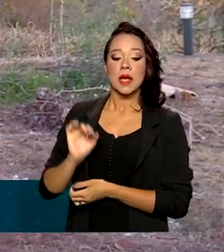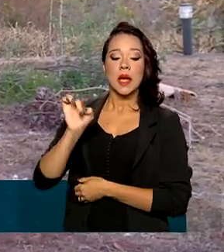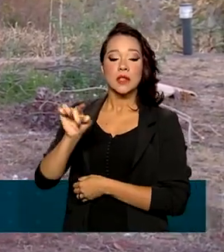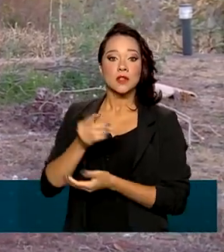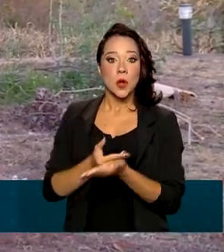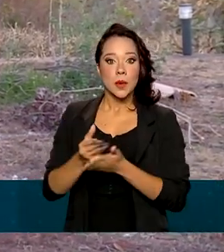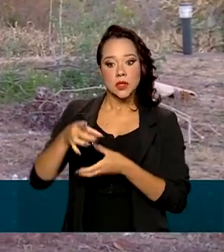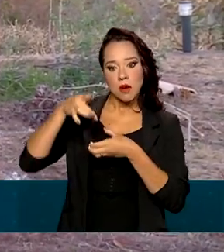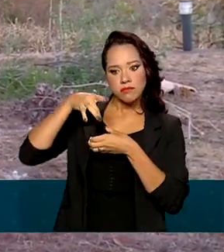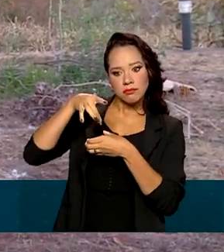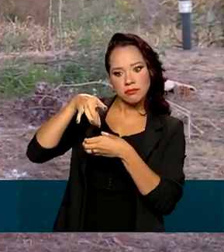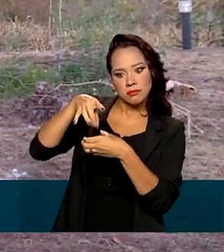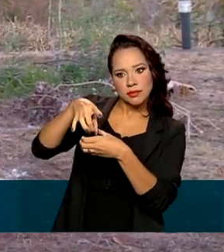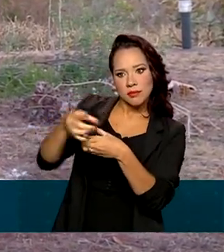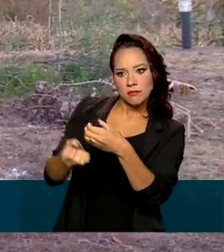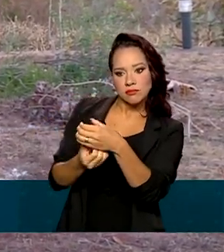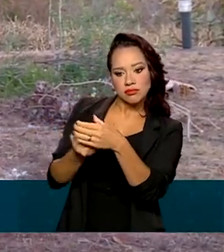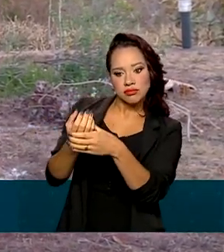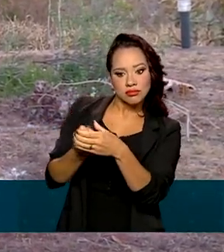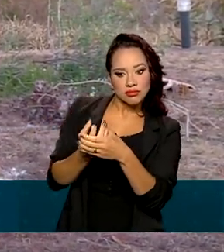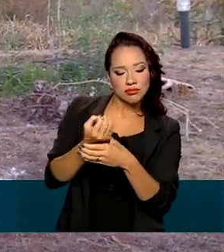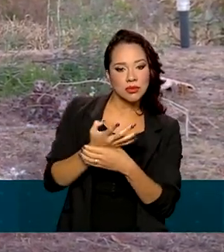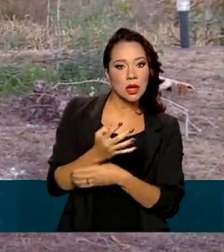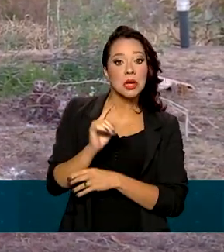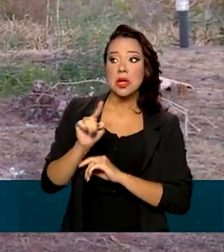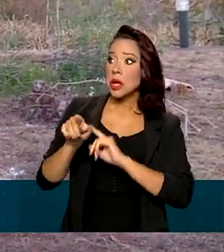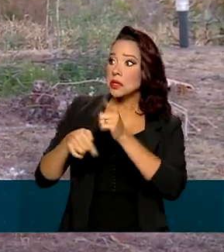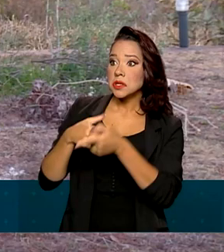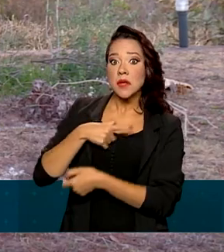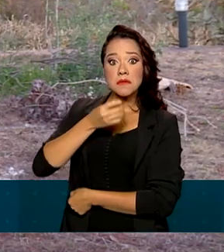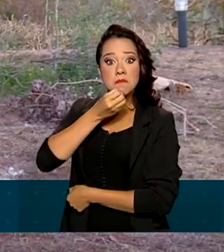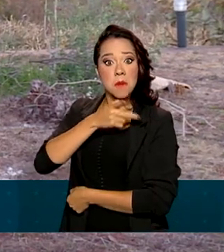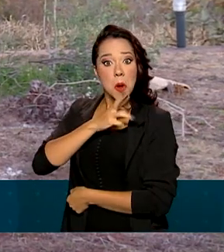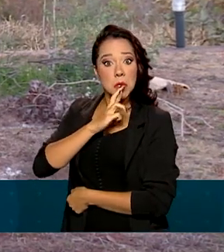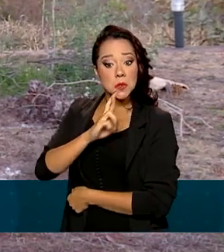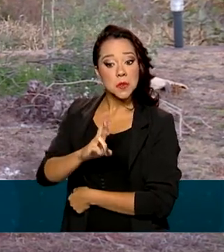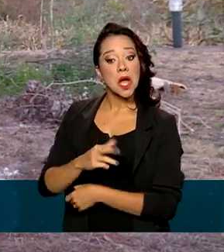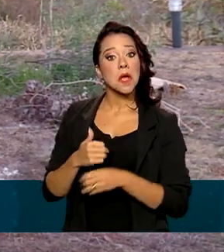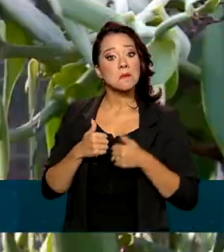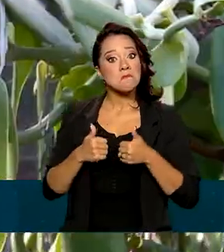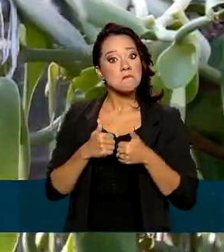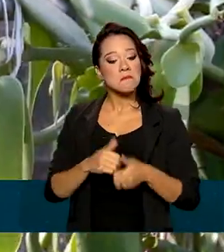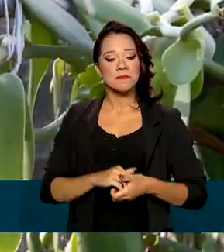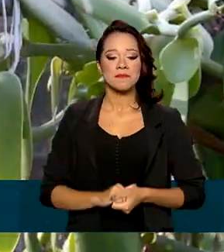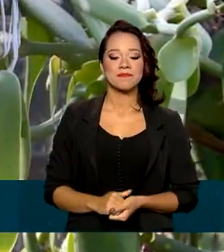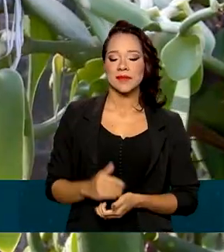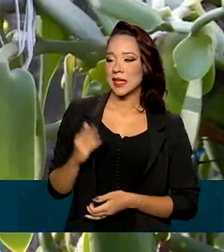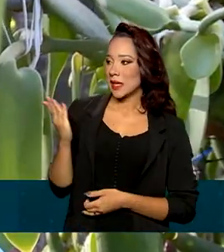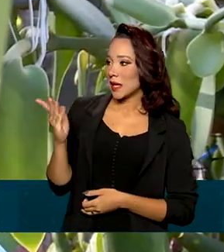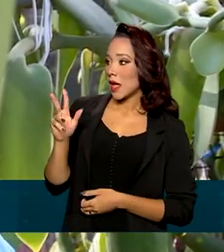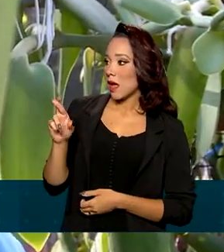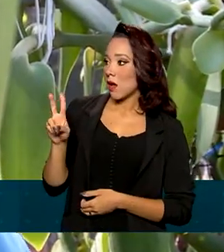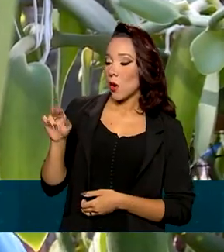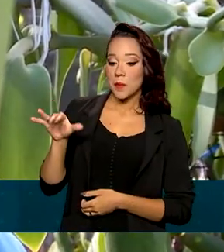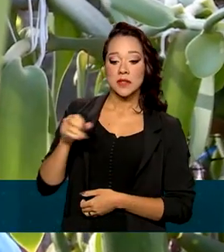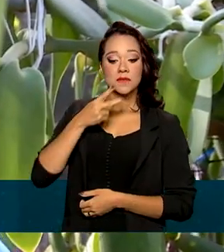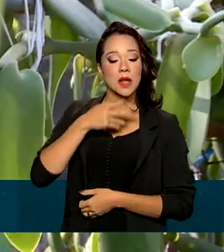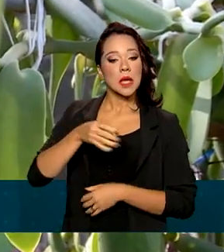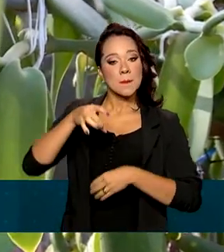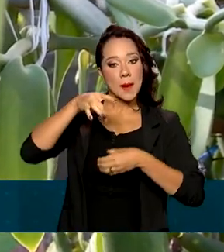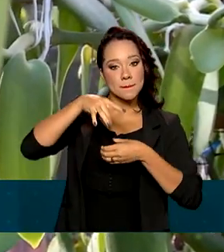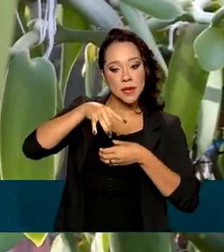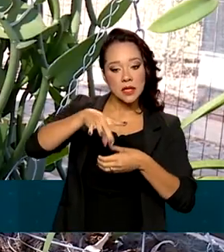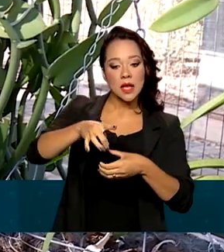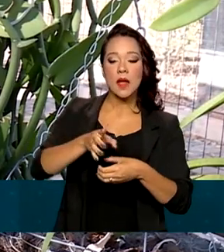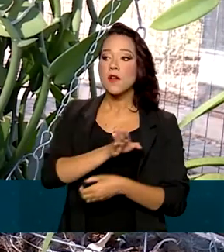e, curiosamente, elas tiveram uma resposta muito satisfatória. Rubens conta que para cultivar a planta